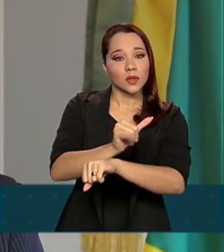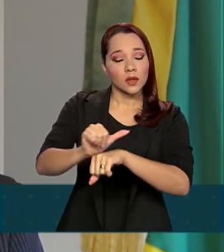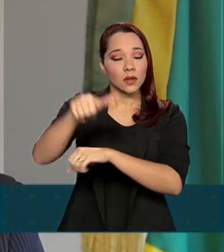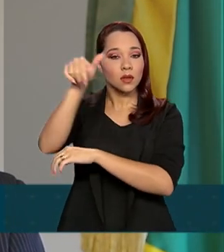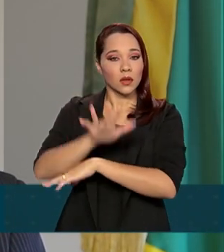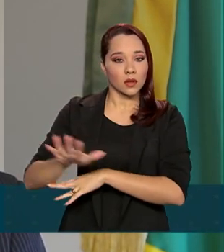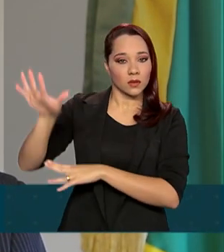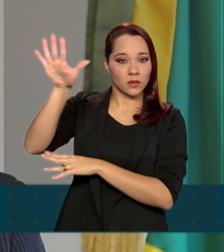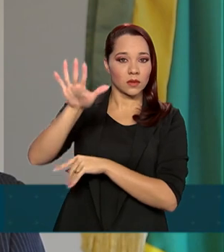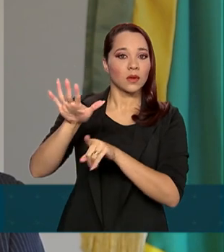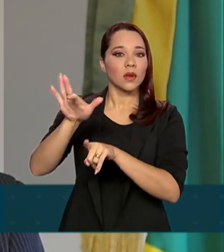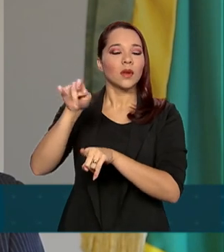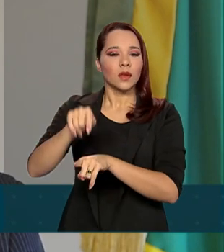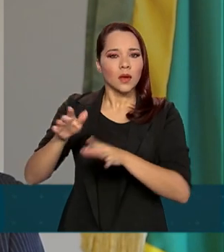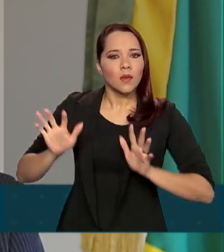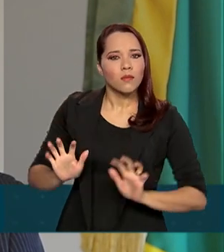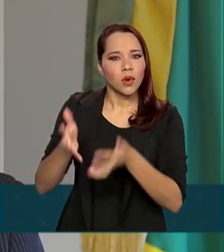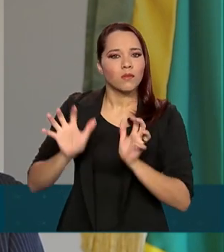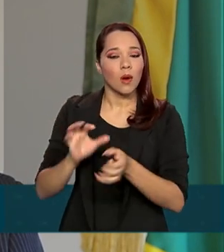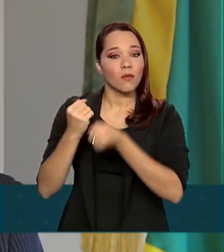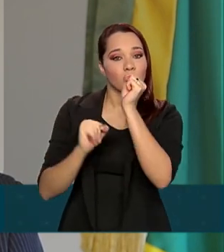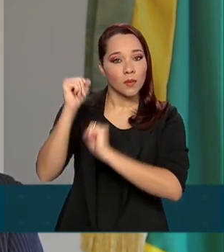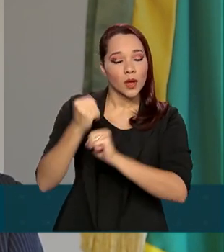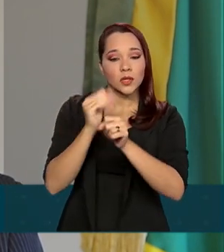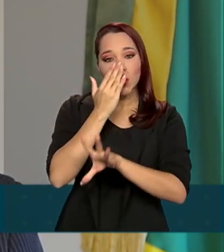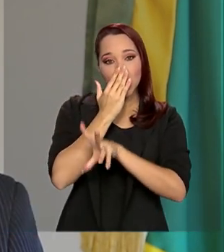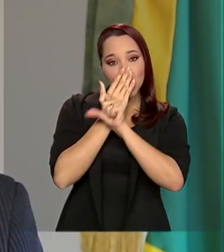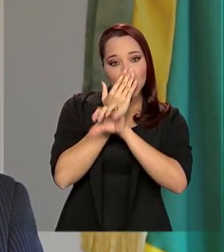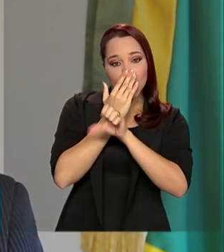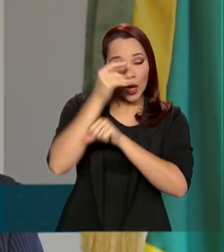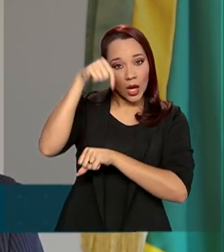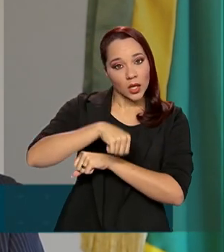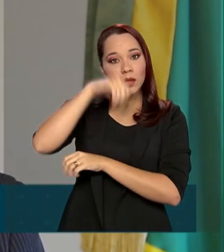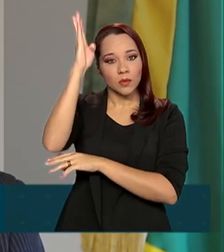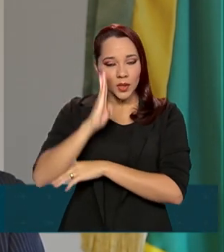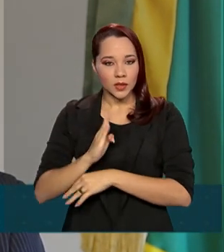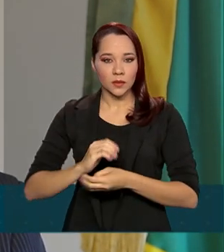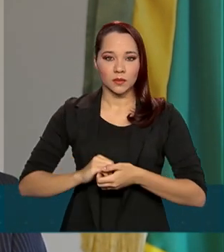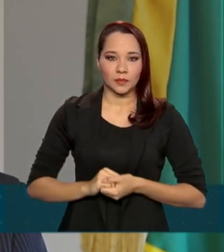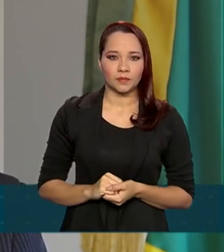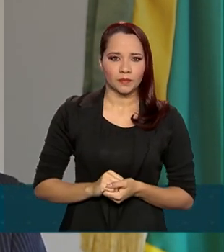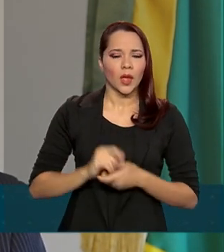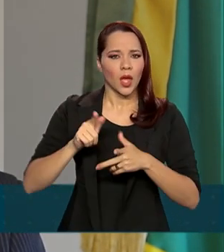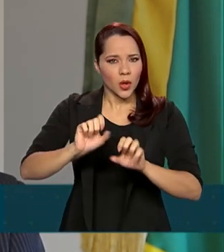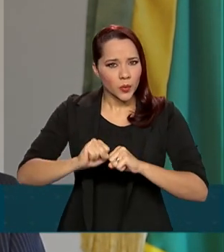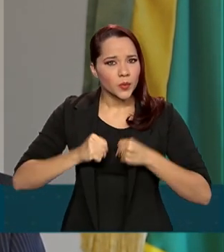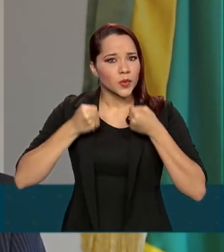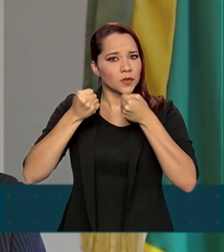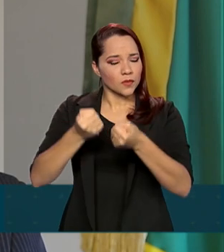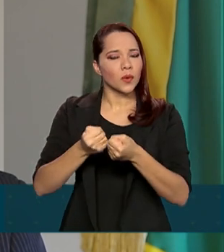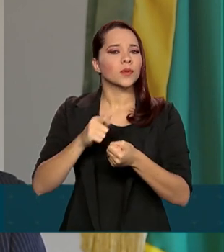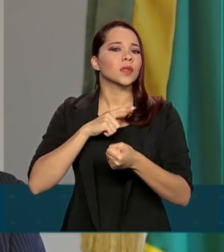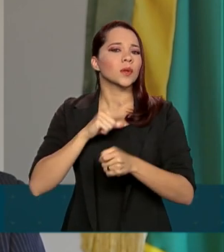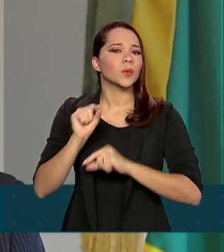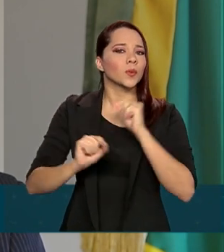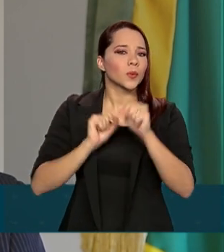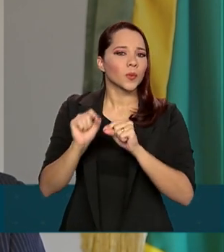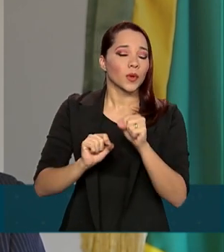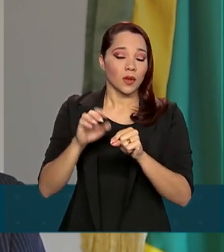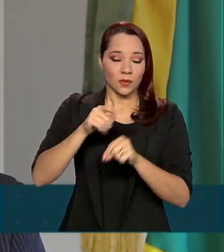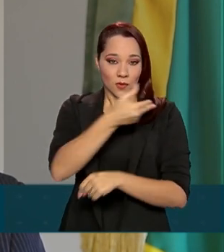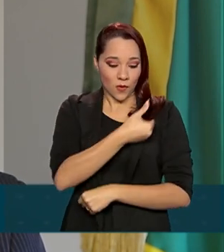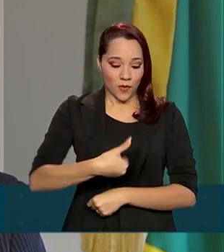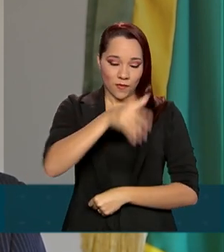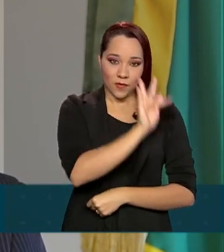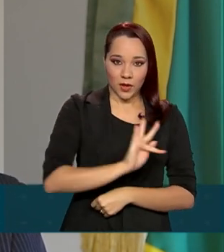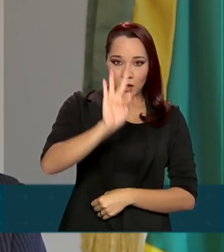nacional para impulsionar a fabricação de ventiladores pulmonares no Brasil. É um esforço que envolve, além do governo